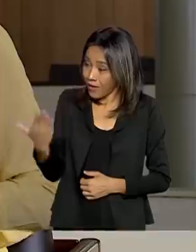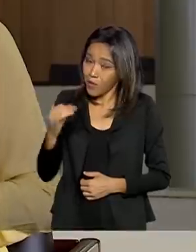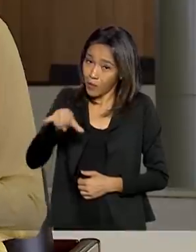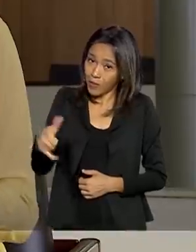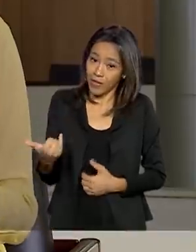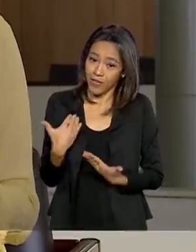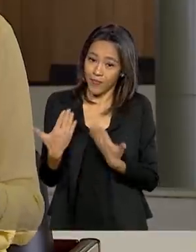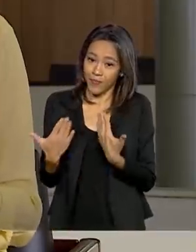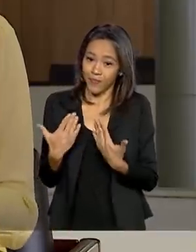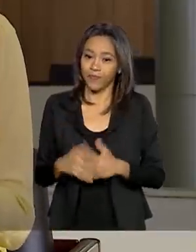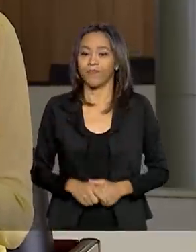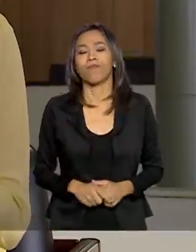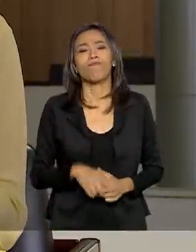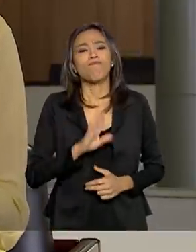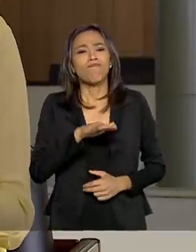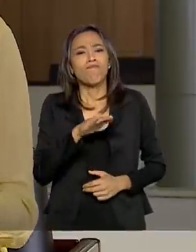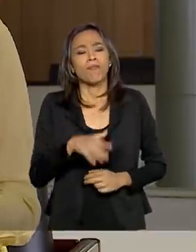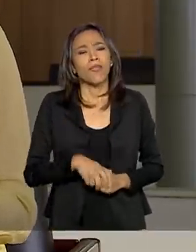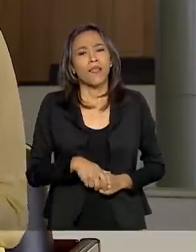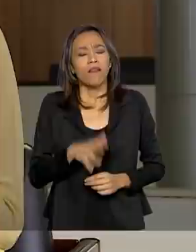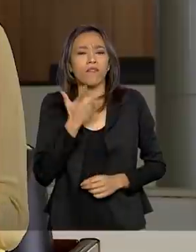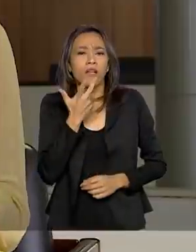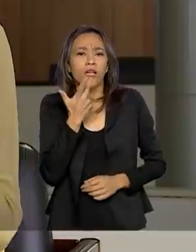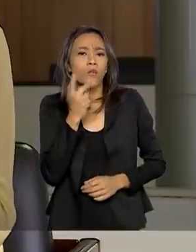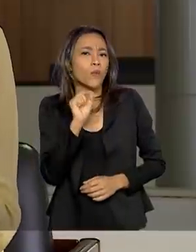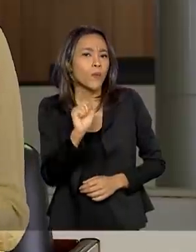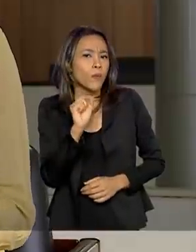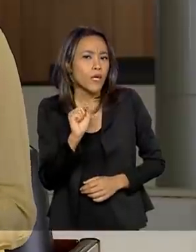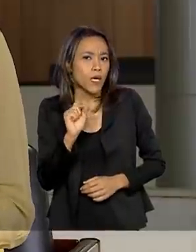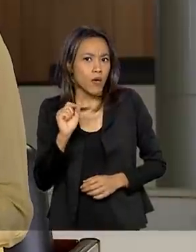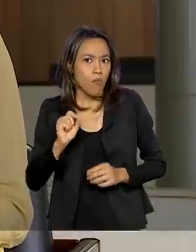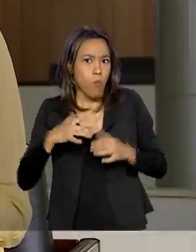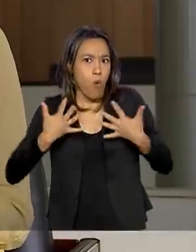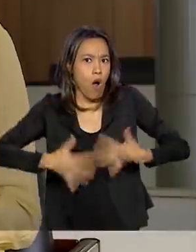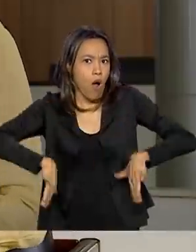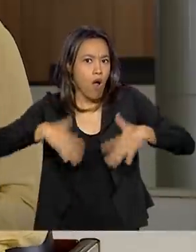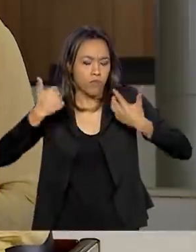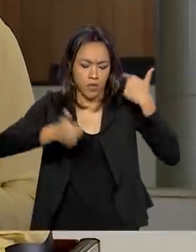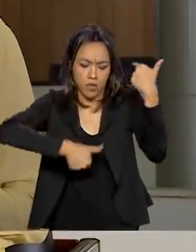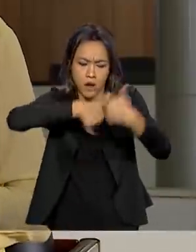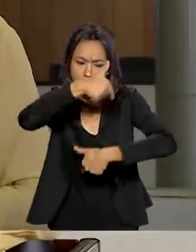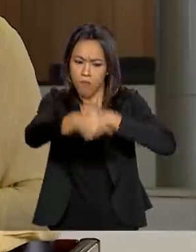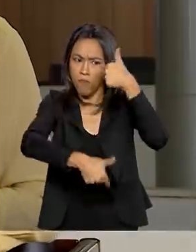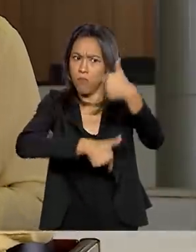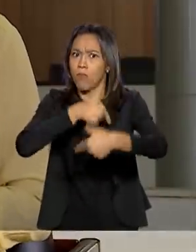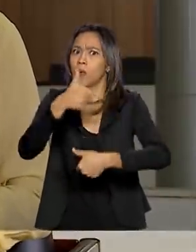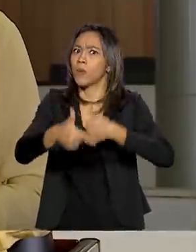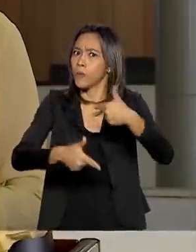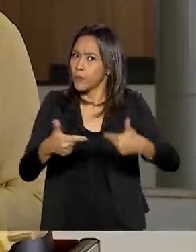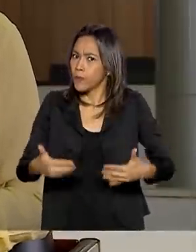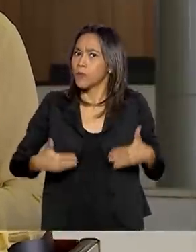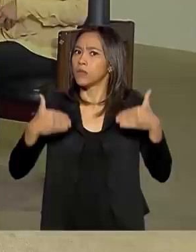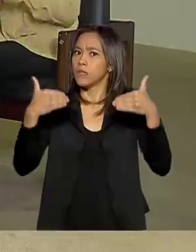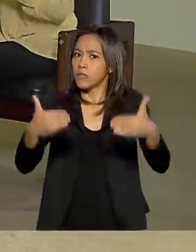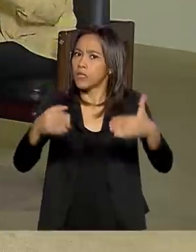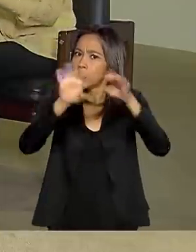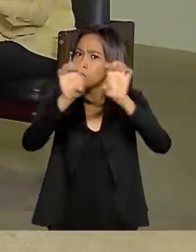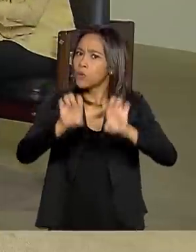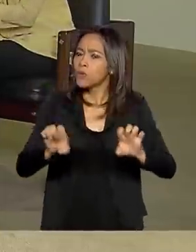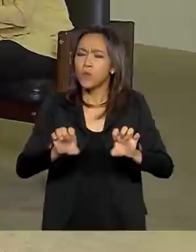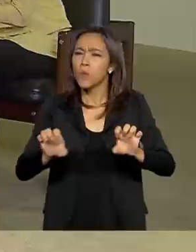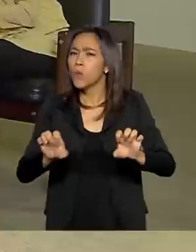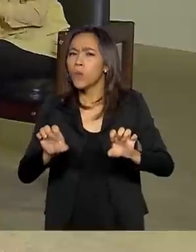noite. Bem, ministro, a gente começa falando sobre a mega-operação do Ministério da Infraestrutura para a